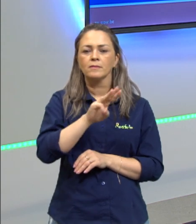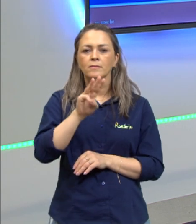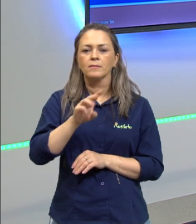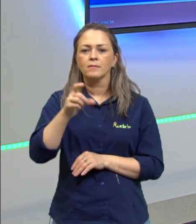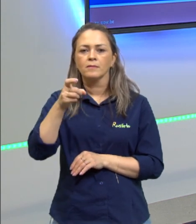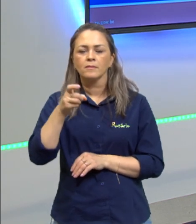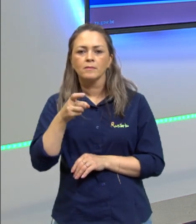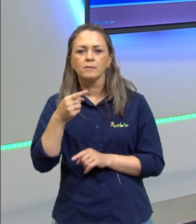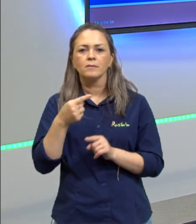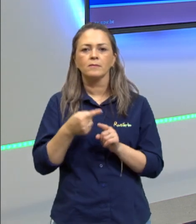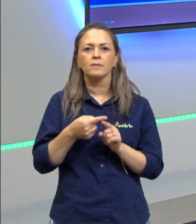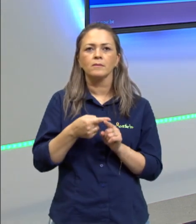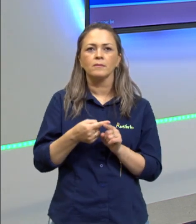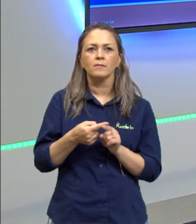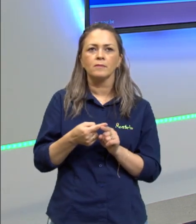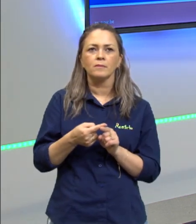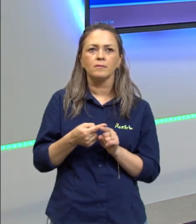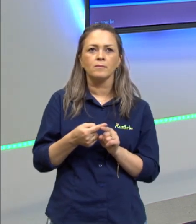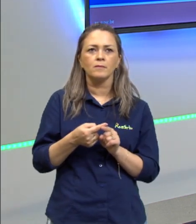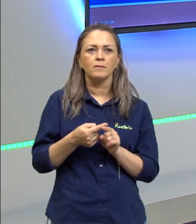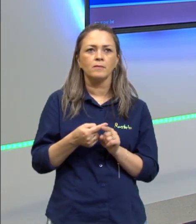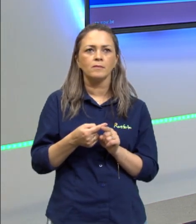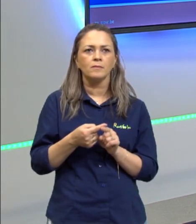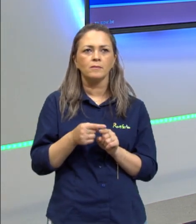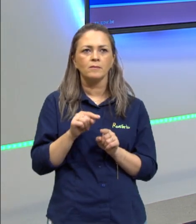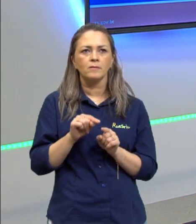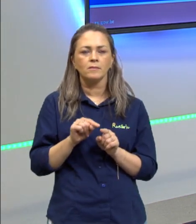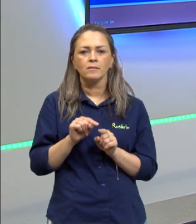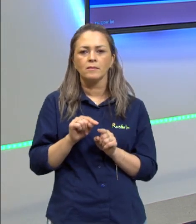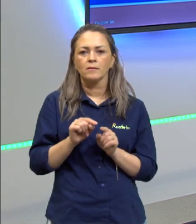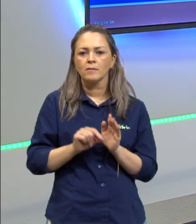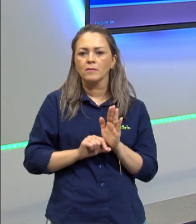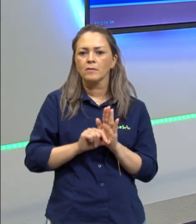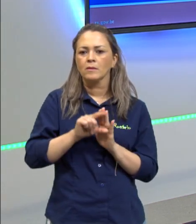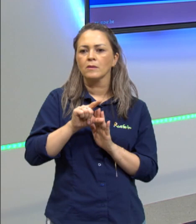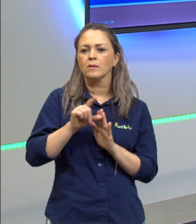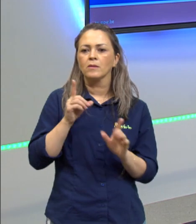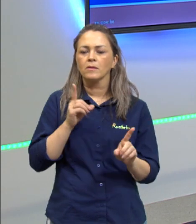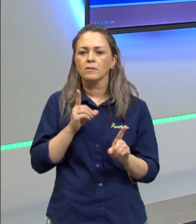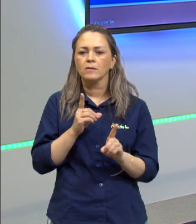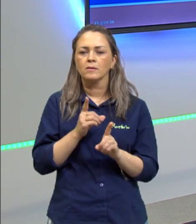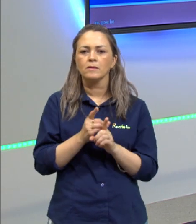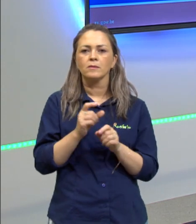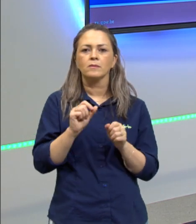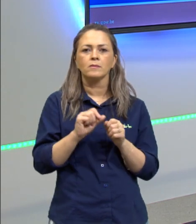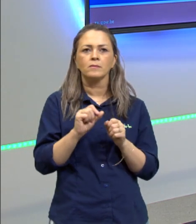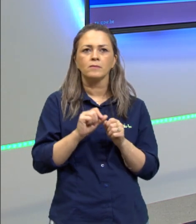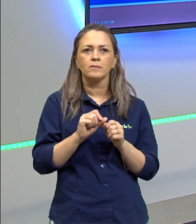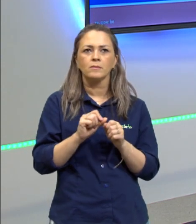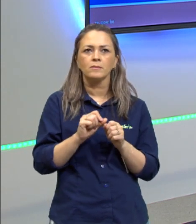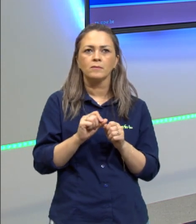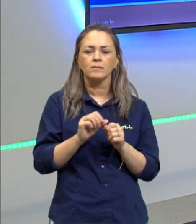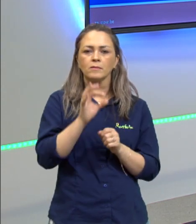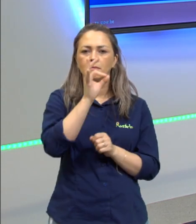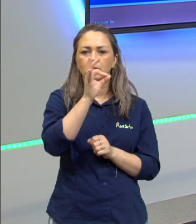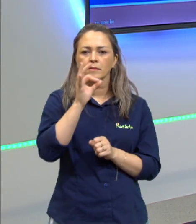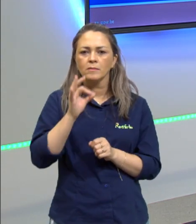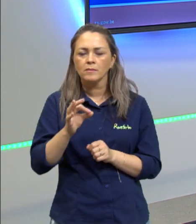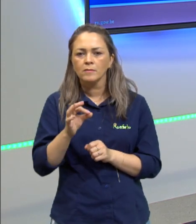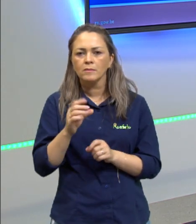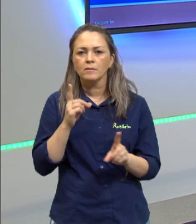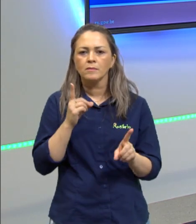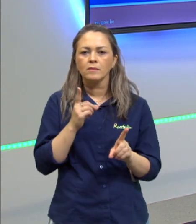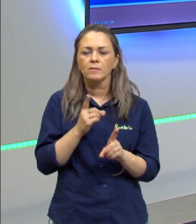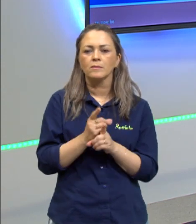Por quê? Porque foi o maior valor que eu encontrei quando eu fiz essas taxas. Quando eu descobri o